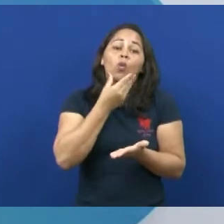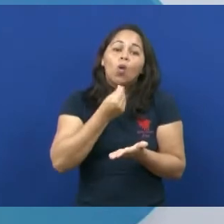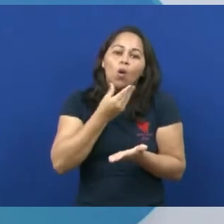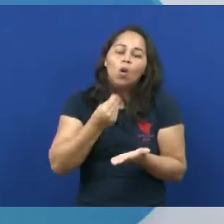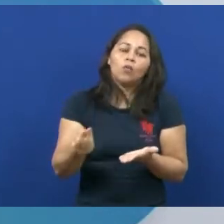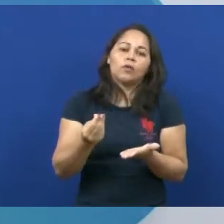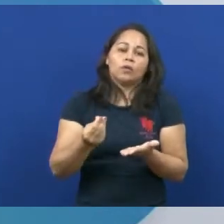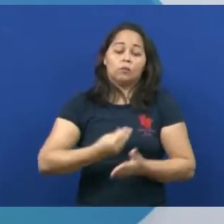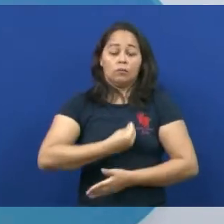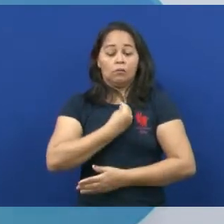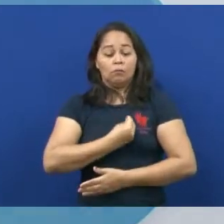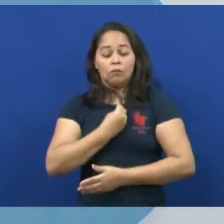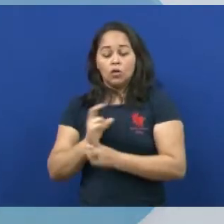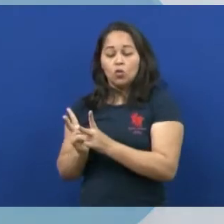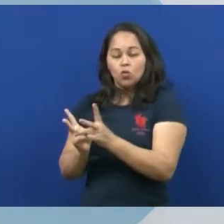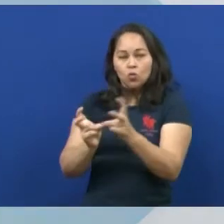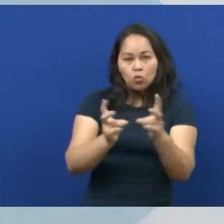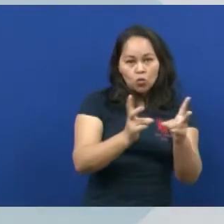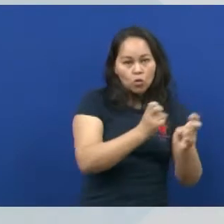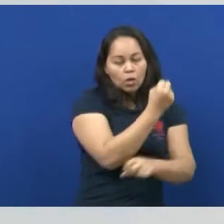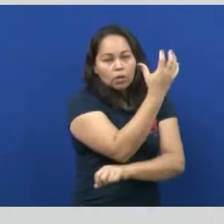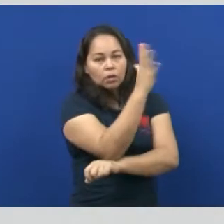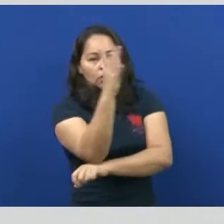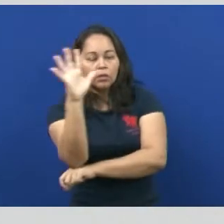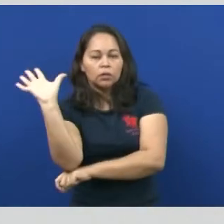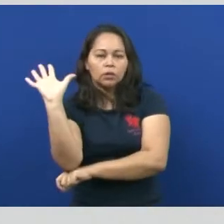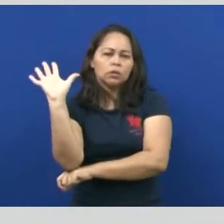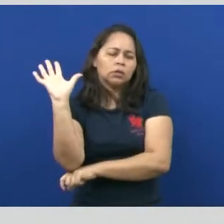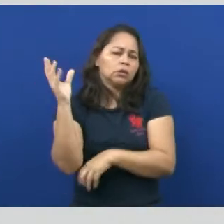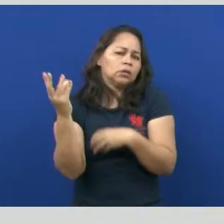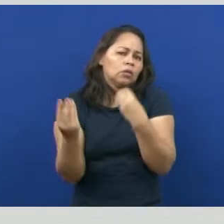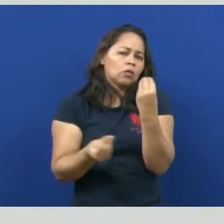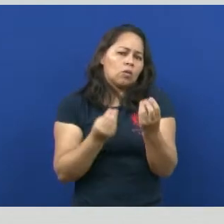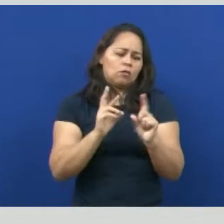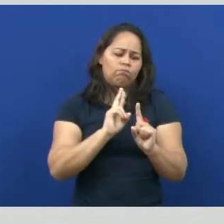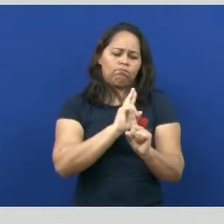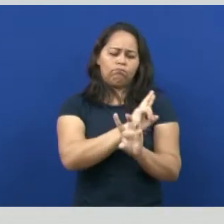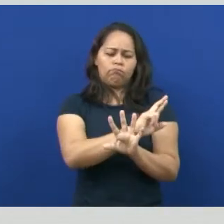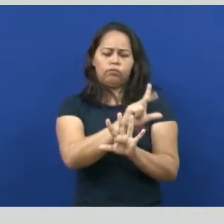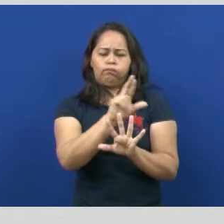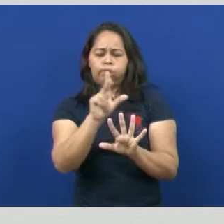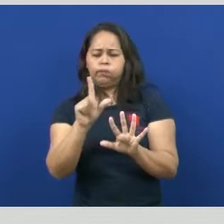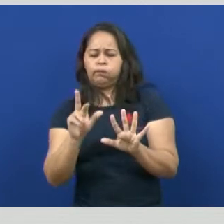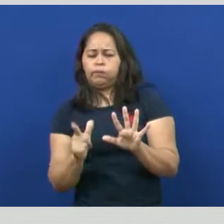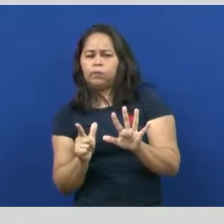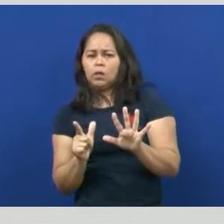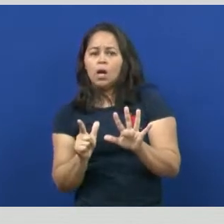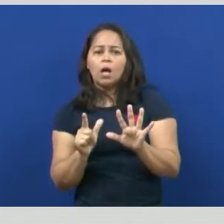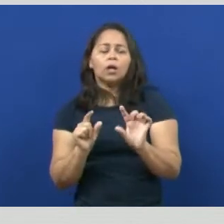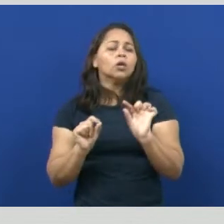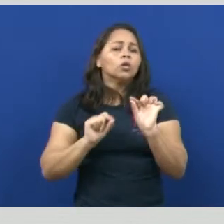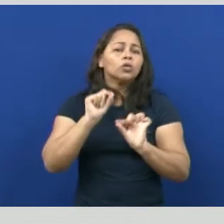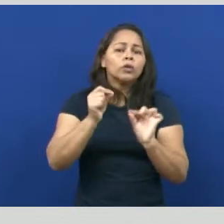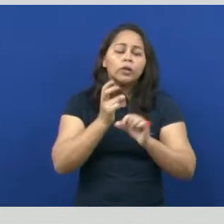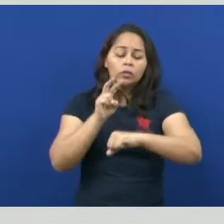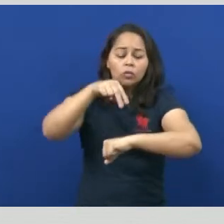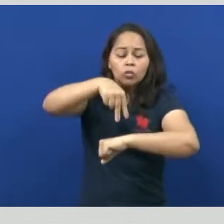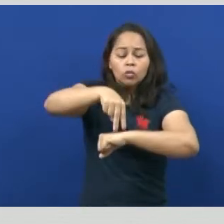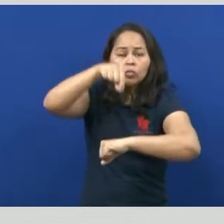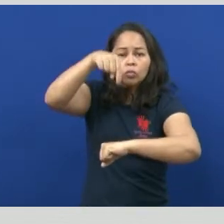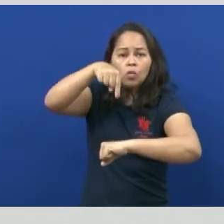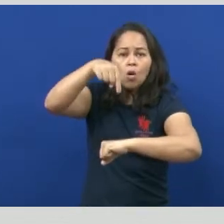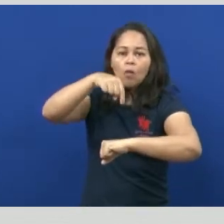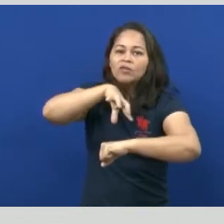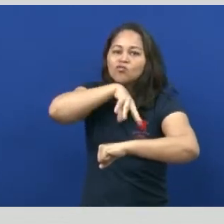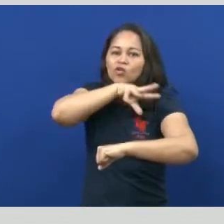sua subsistência. E aí também os homens, eles começam a se diferenciar dos outros animais, né? Os outros animais,